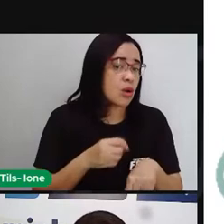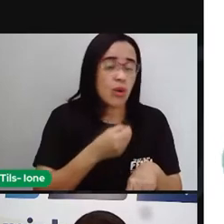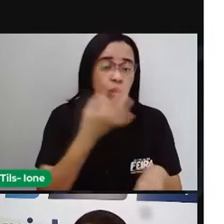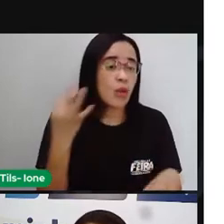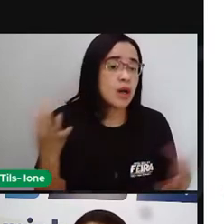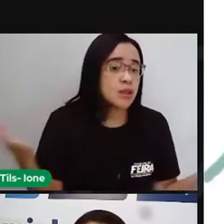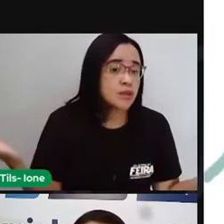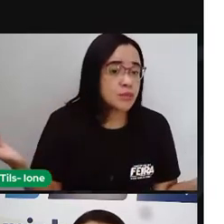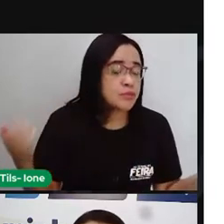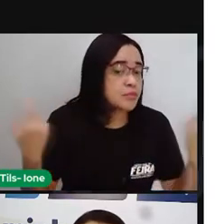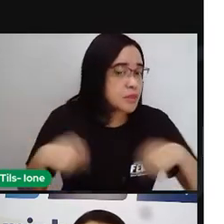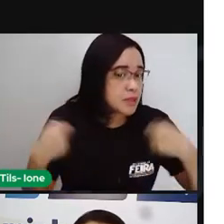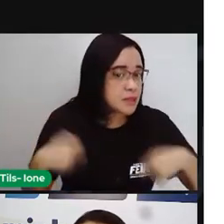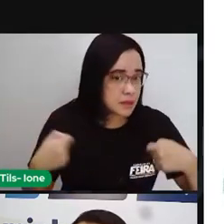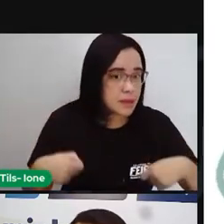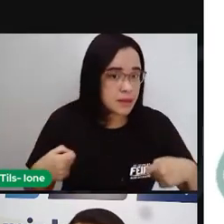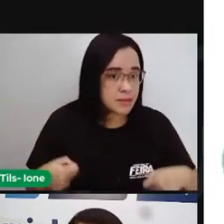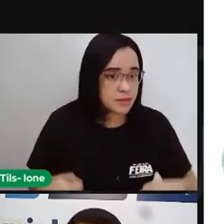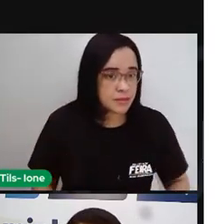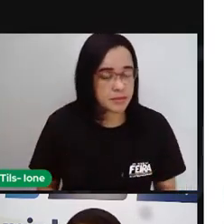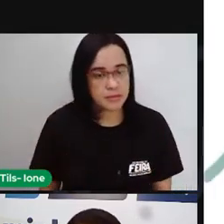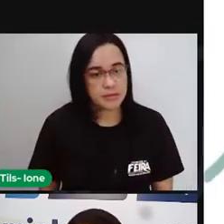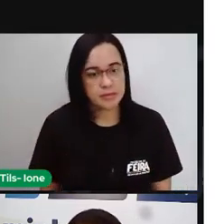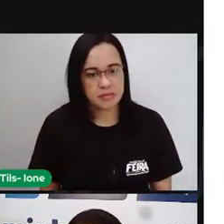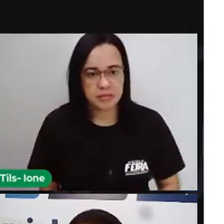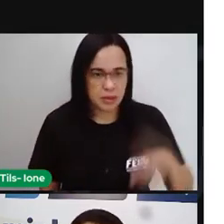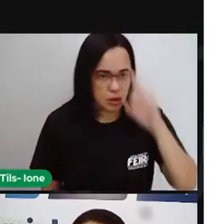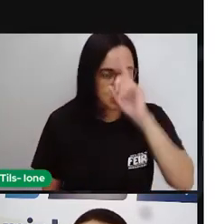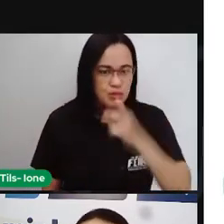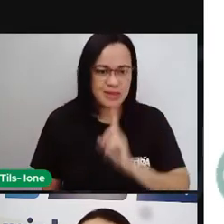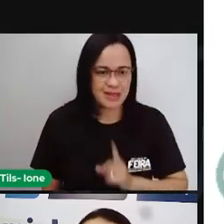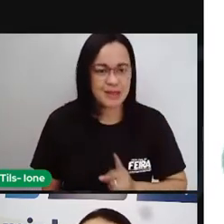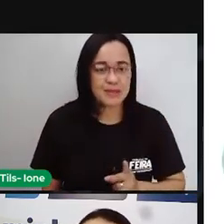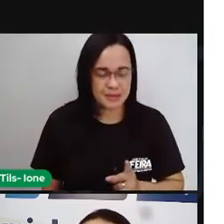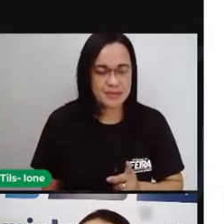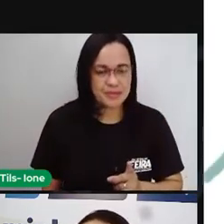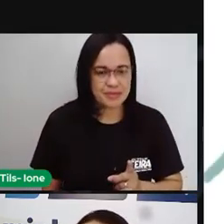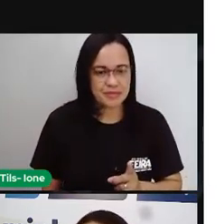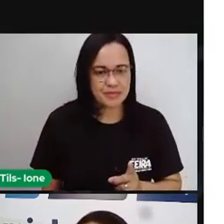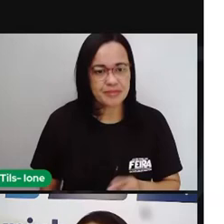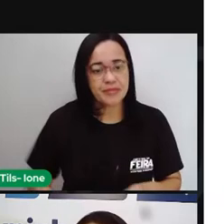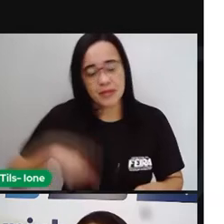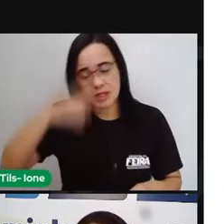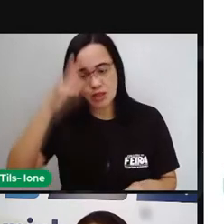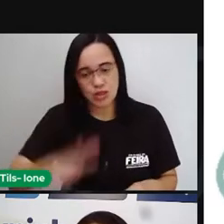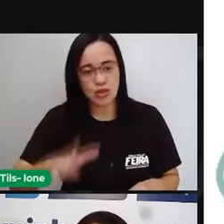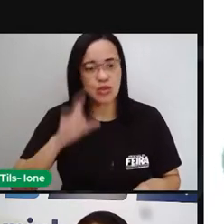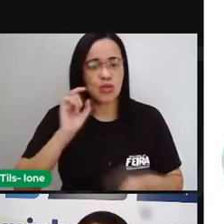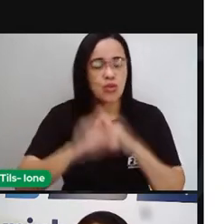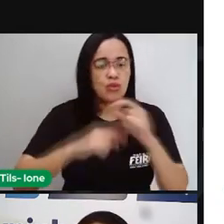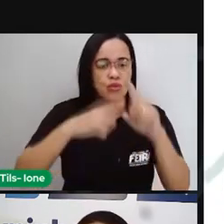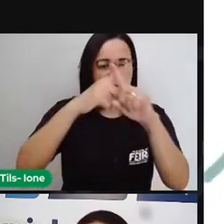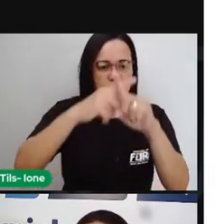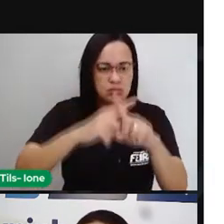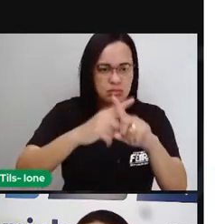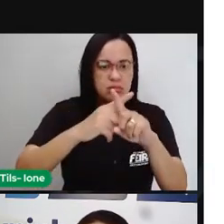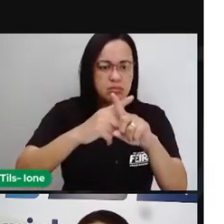horas. Então, em 3 horas a gente não sabe. Aí, novamente, a gente faz agora uma multiplicação.